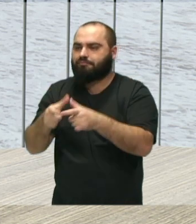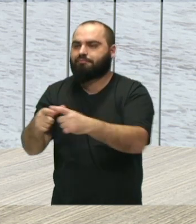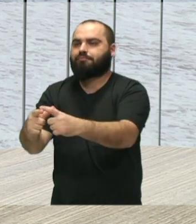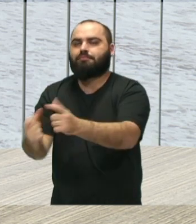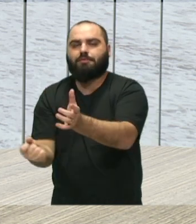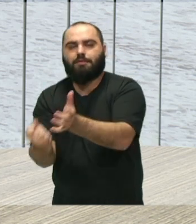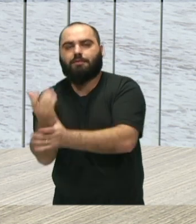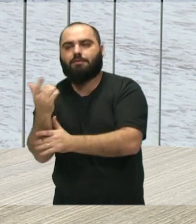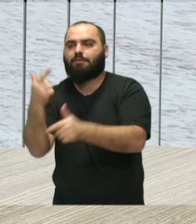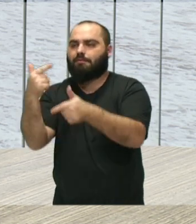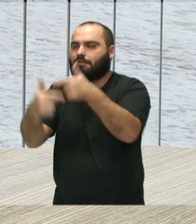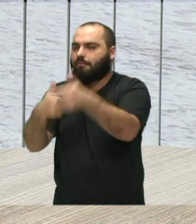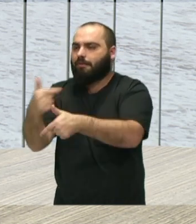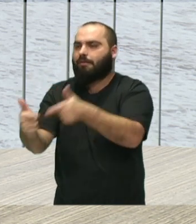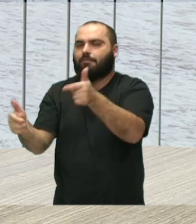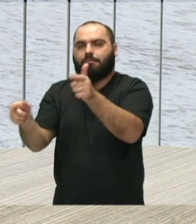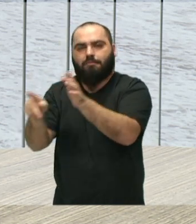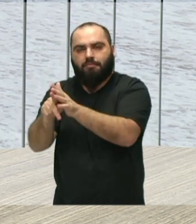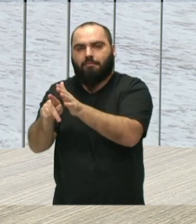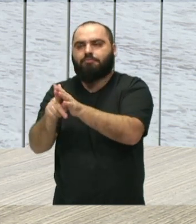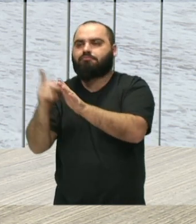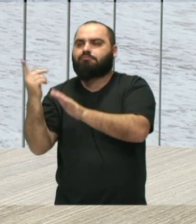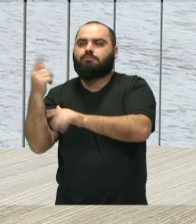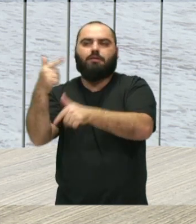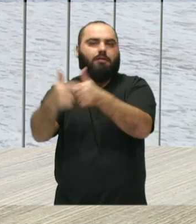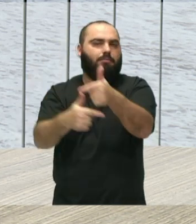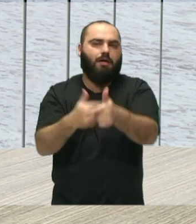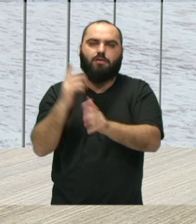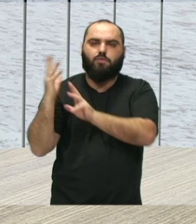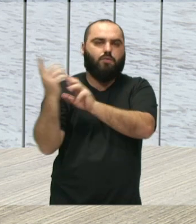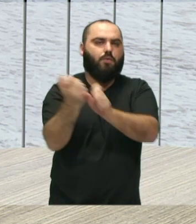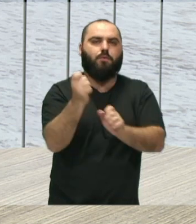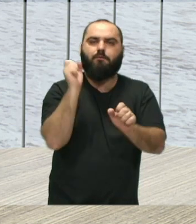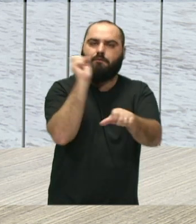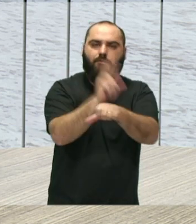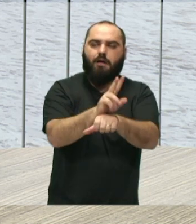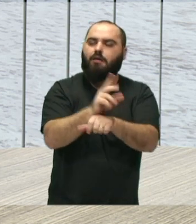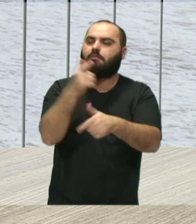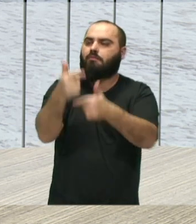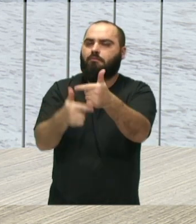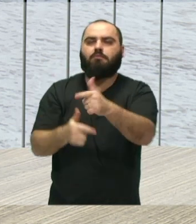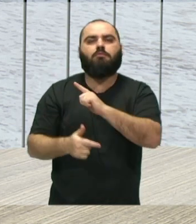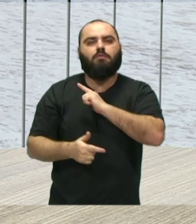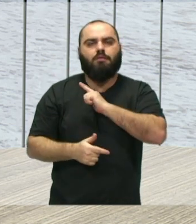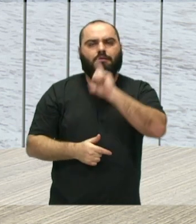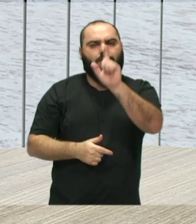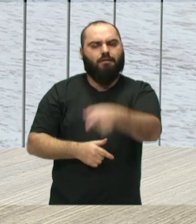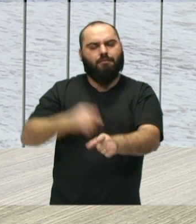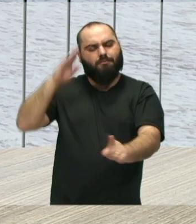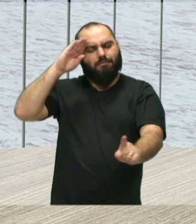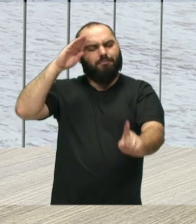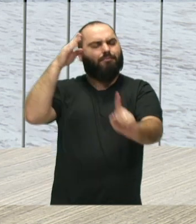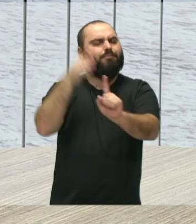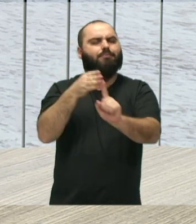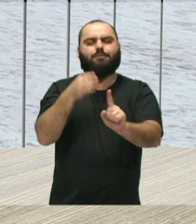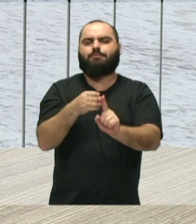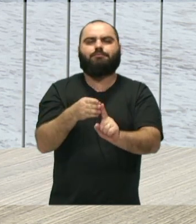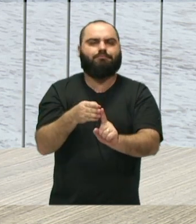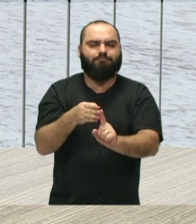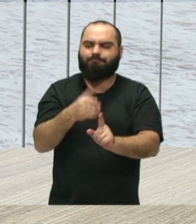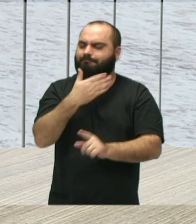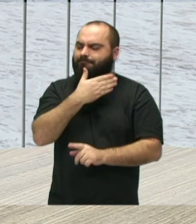trabalho, estão inseridos no mercado de trabalho. Eu acho que essa também é uma principal conquista. e